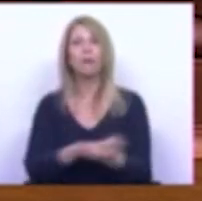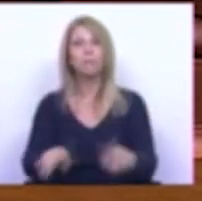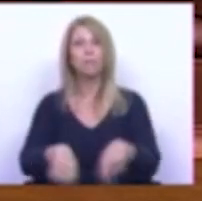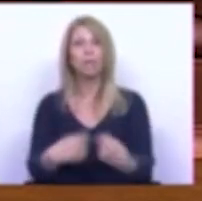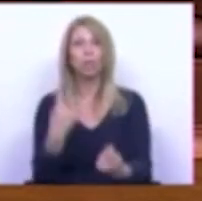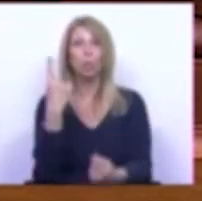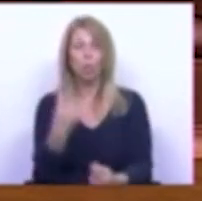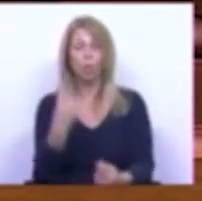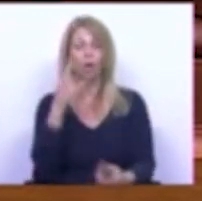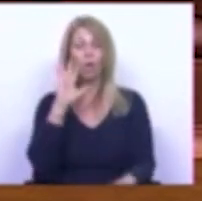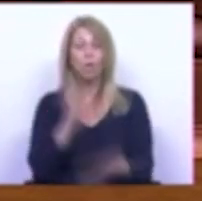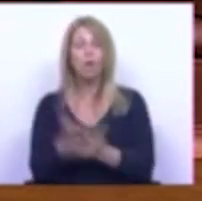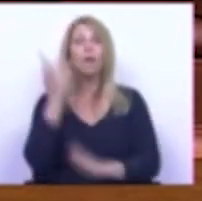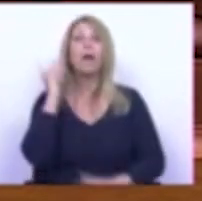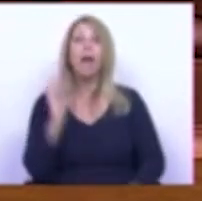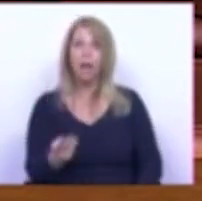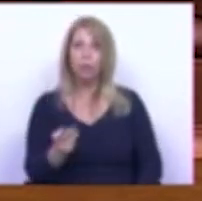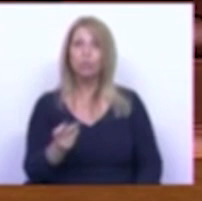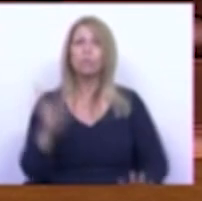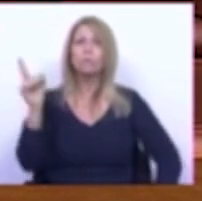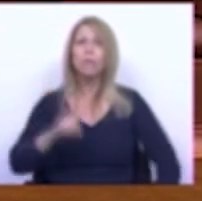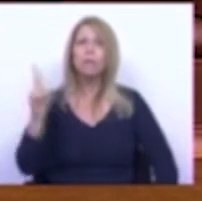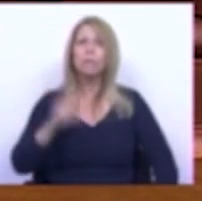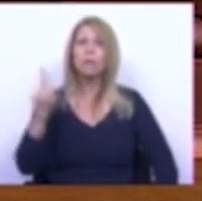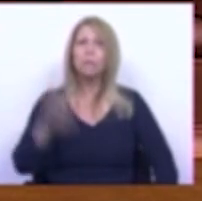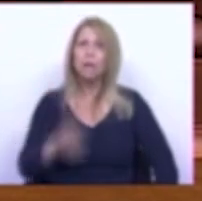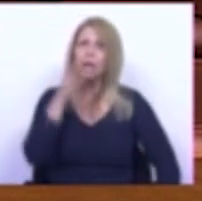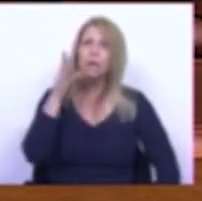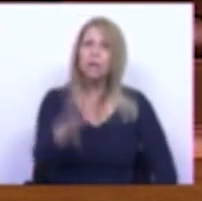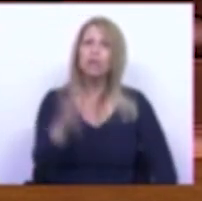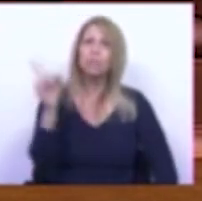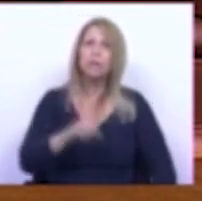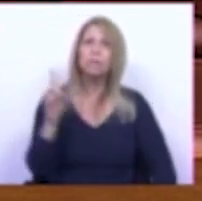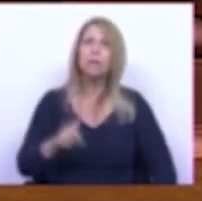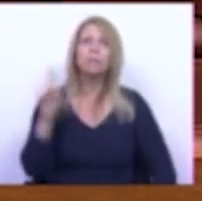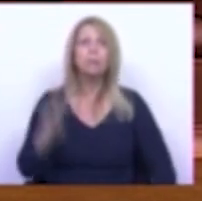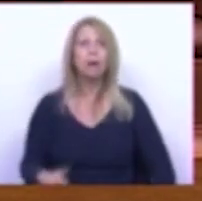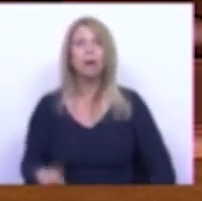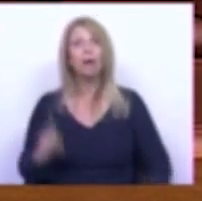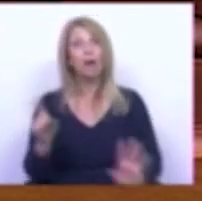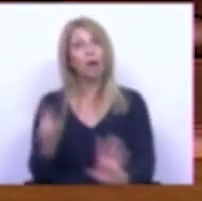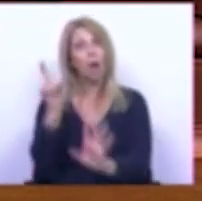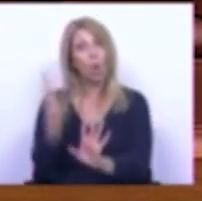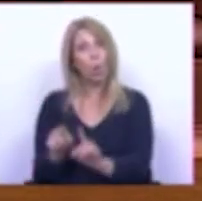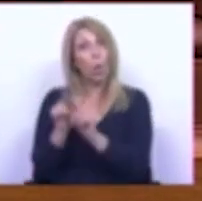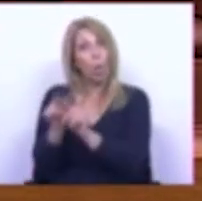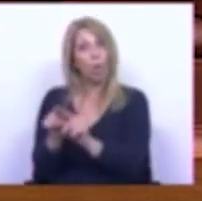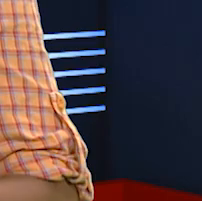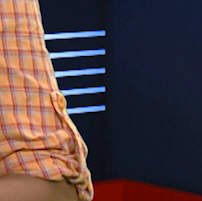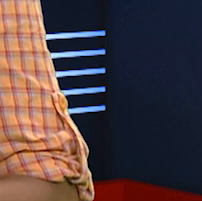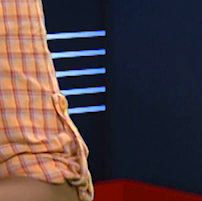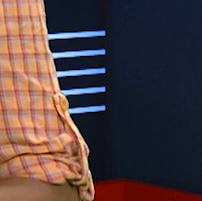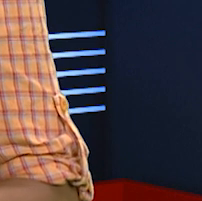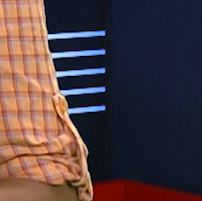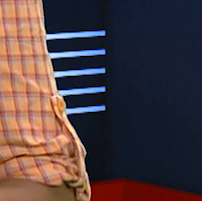os últimos anos não se cansou de repetir a saciedade que com ele jamais haveria austeridade